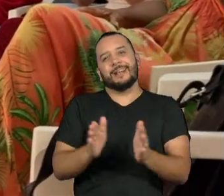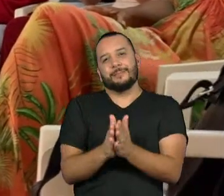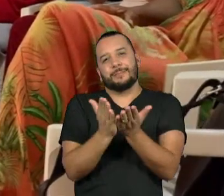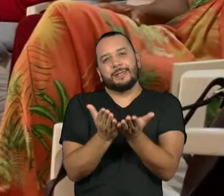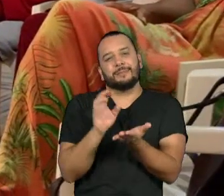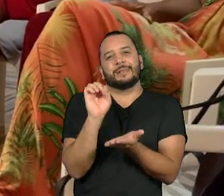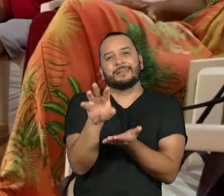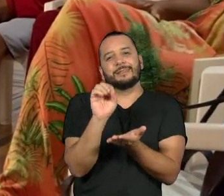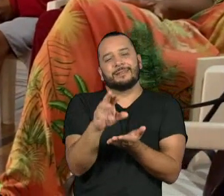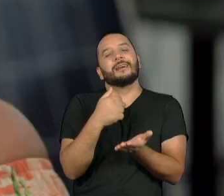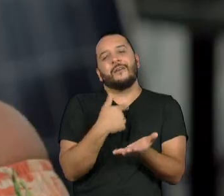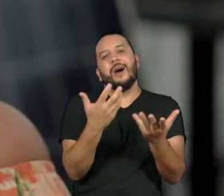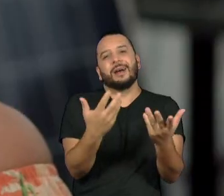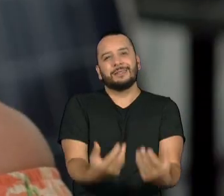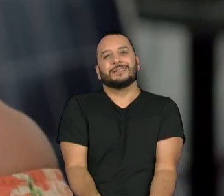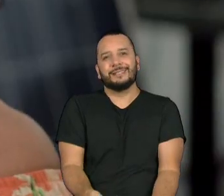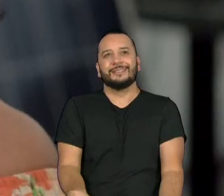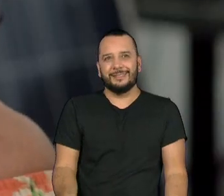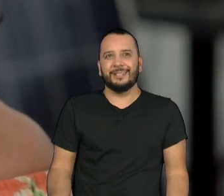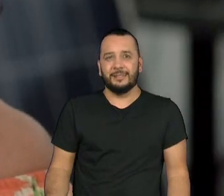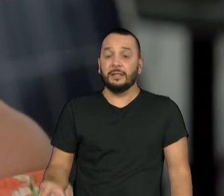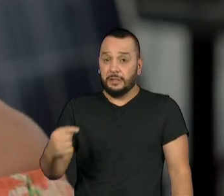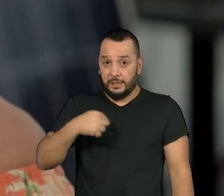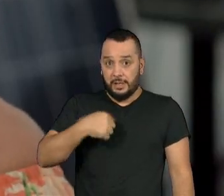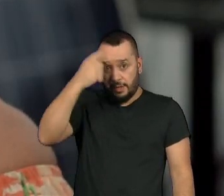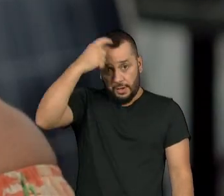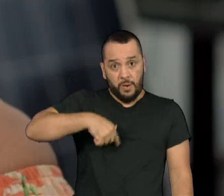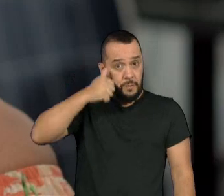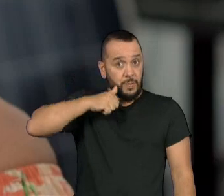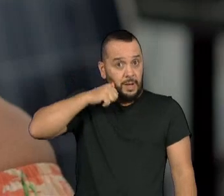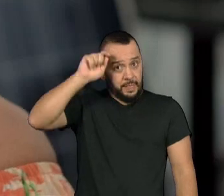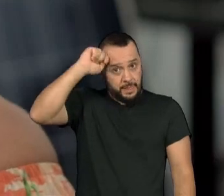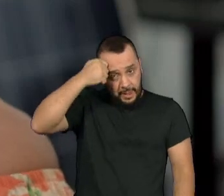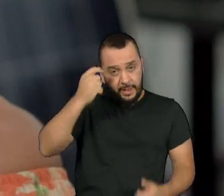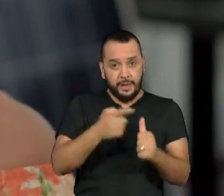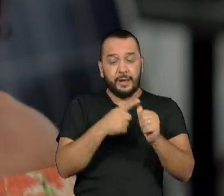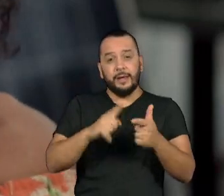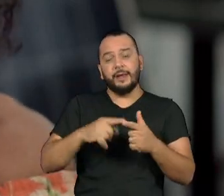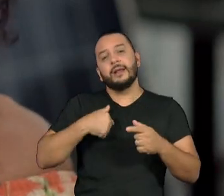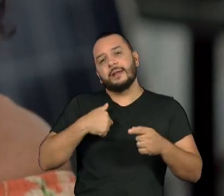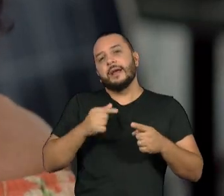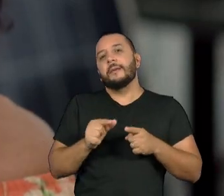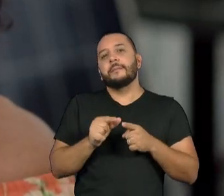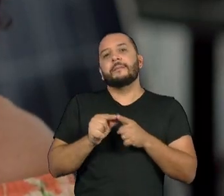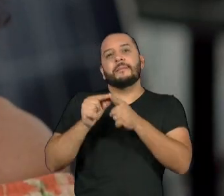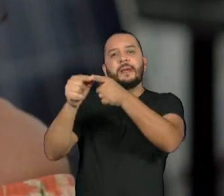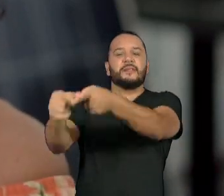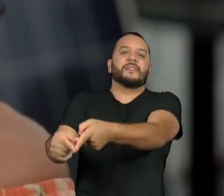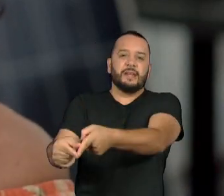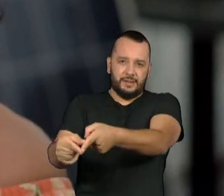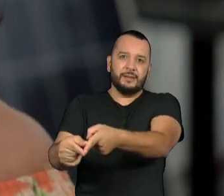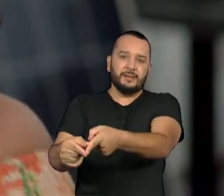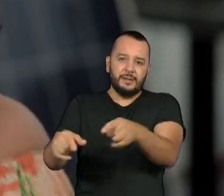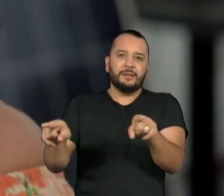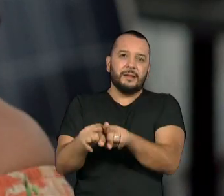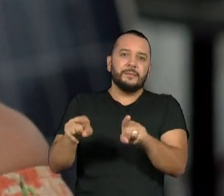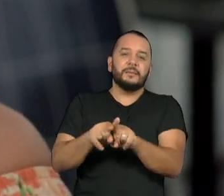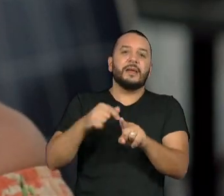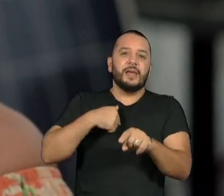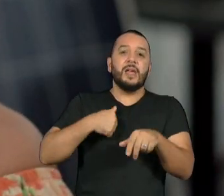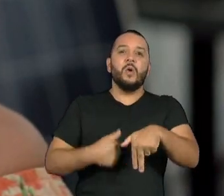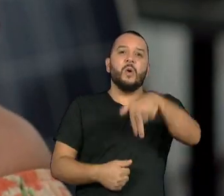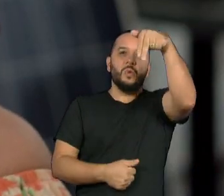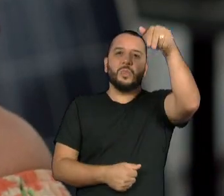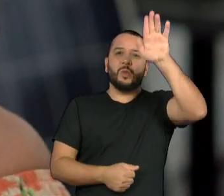aceitação. Eu sendo uma mulher negra, periférica e nordestina, é muito difícil